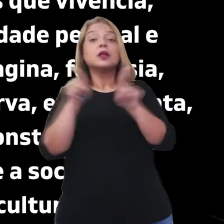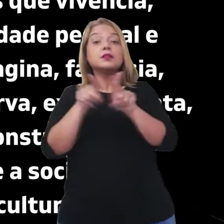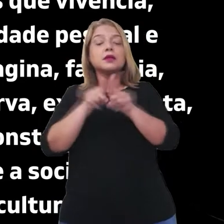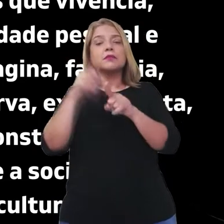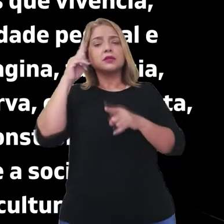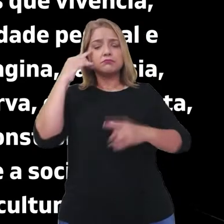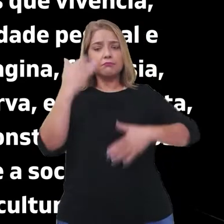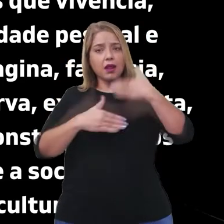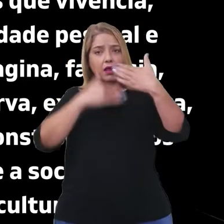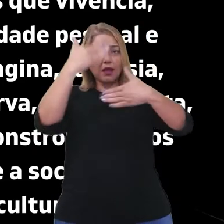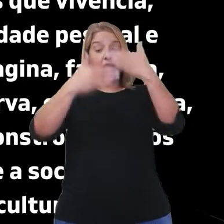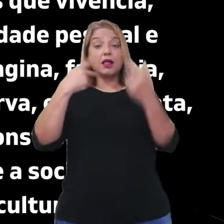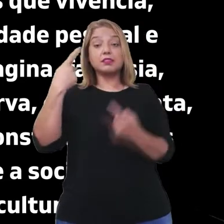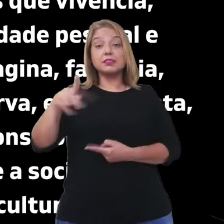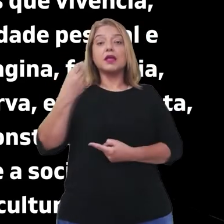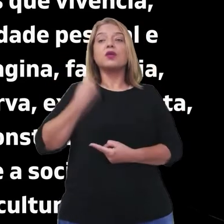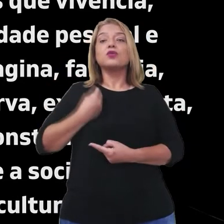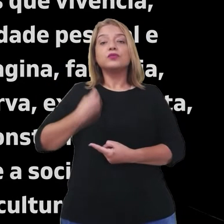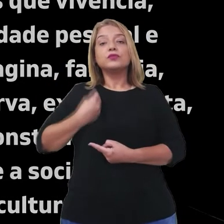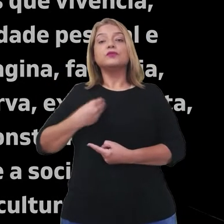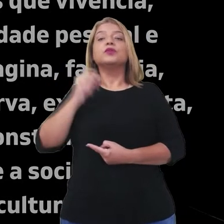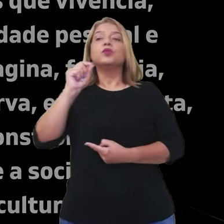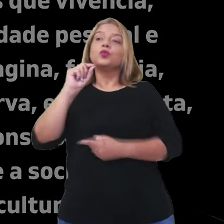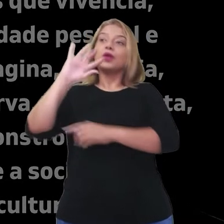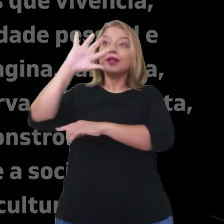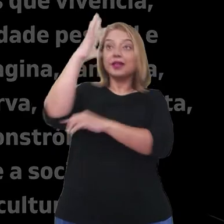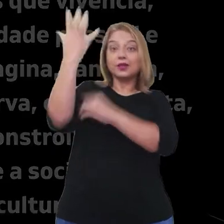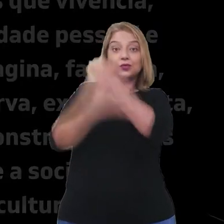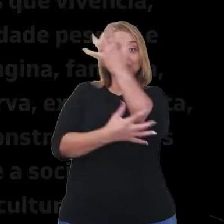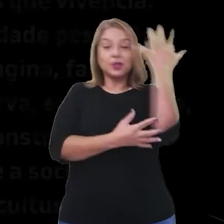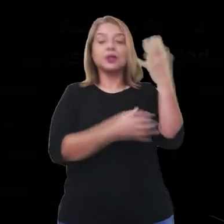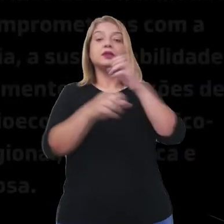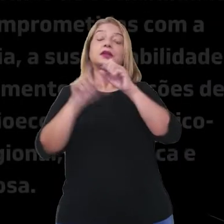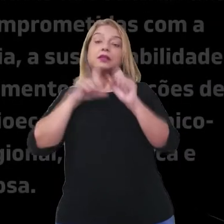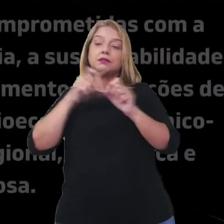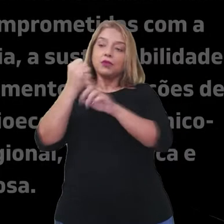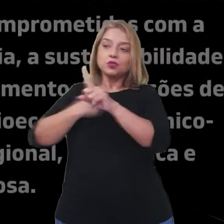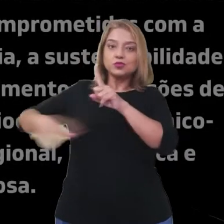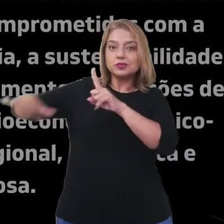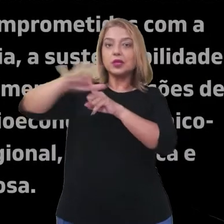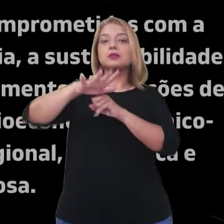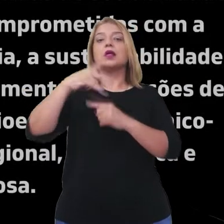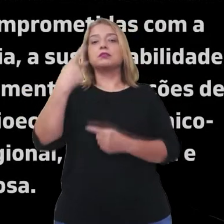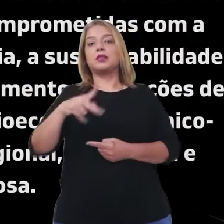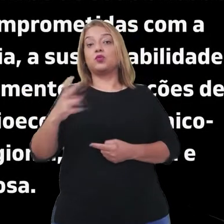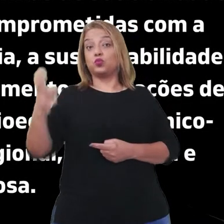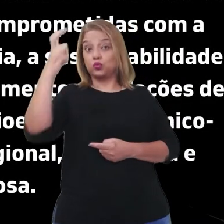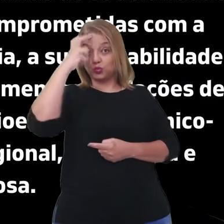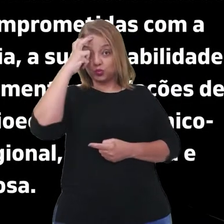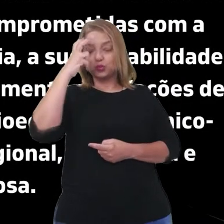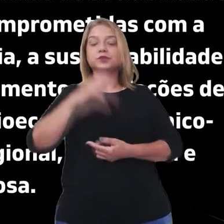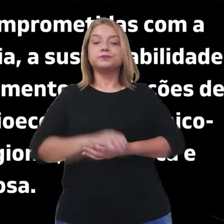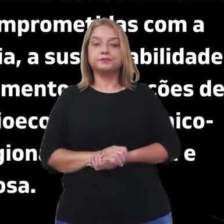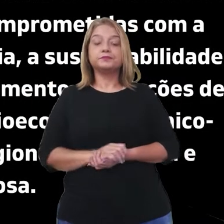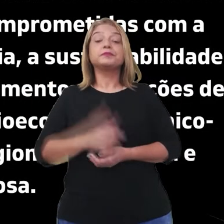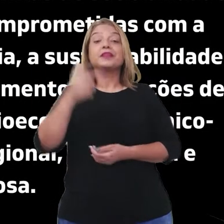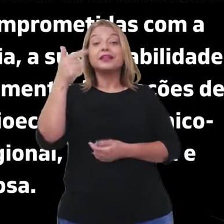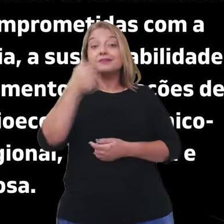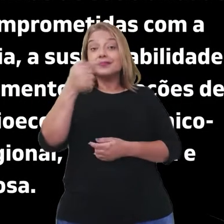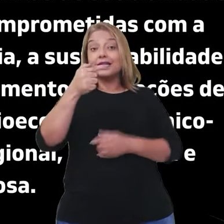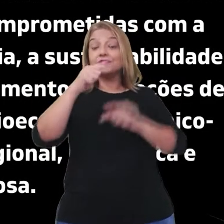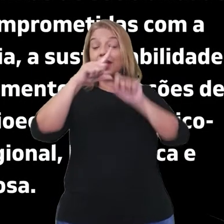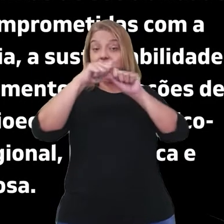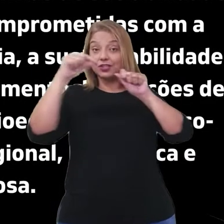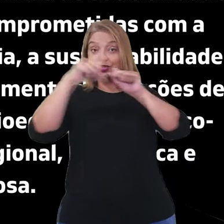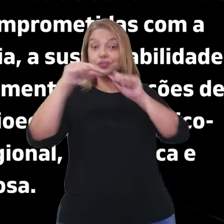sentidos sobre a natureza e a sociedade, produzindo cultura. Artigo 7º Na observância